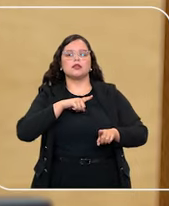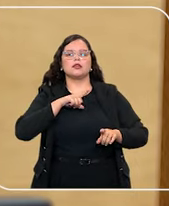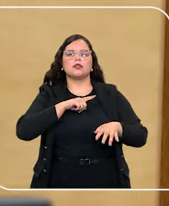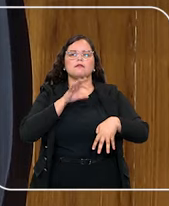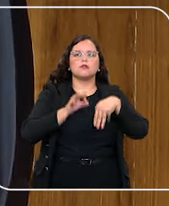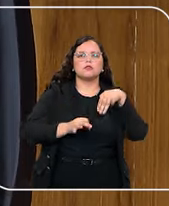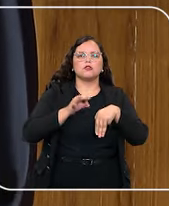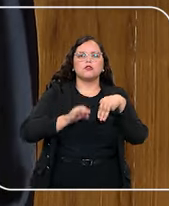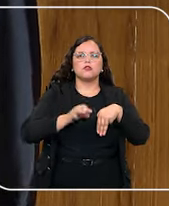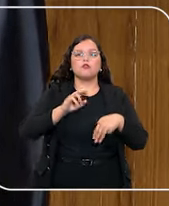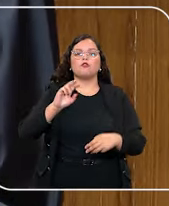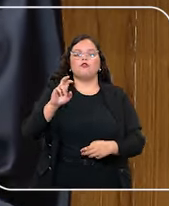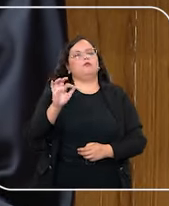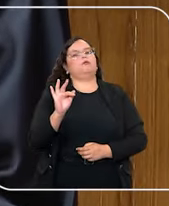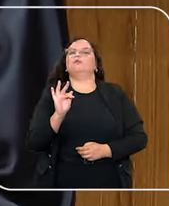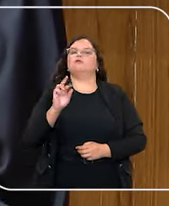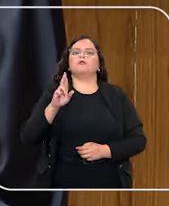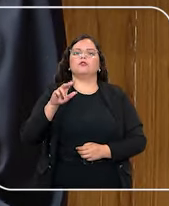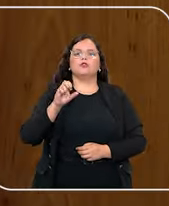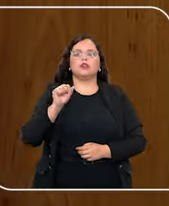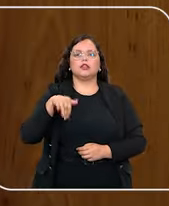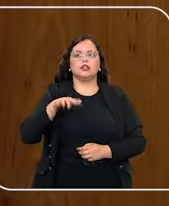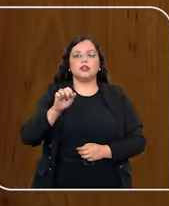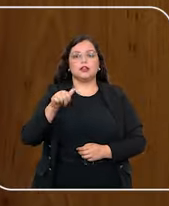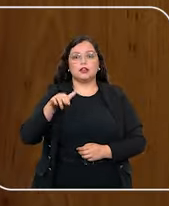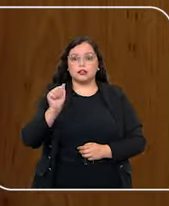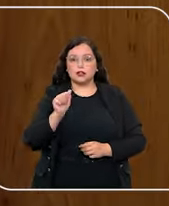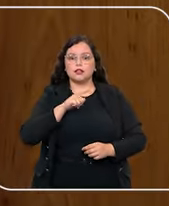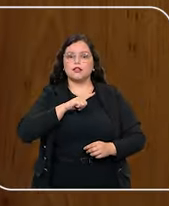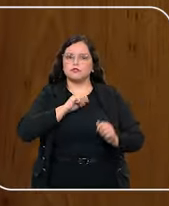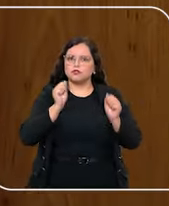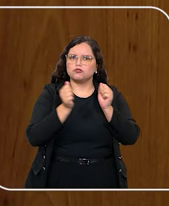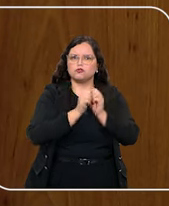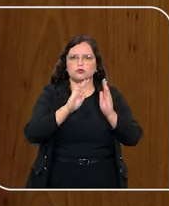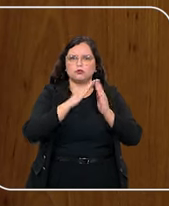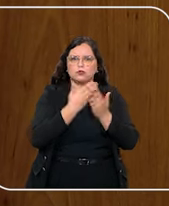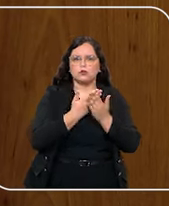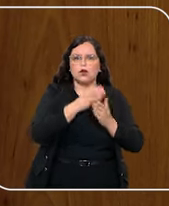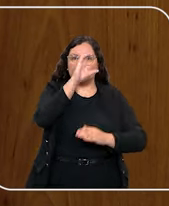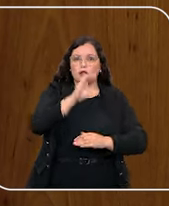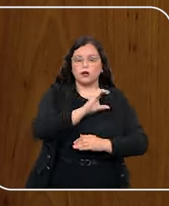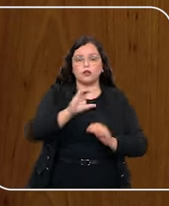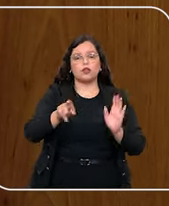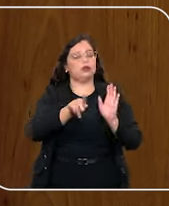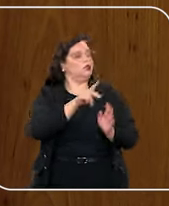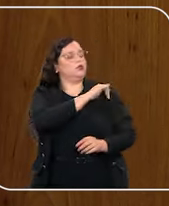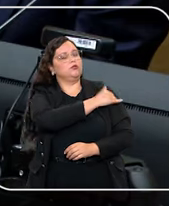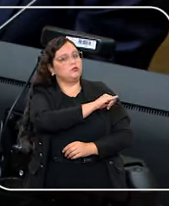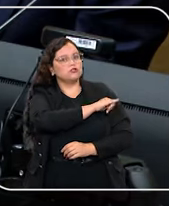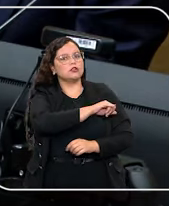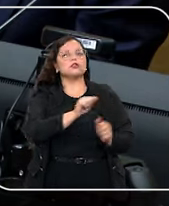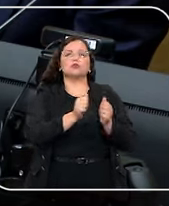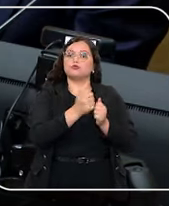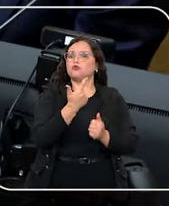grande final entre a Universidade Federal da Bahia e a Pontifícia Universidade Católica do Rio de Janeiro. Ele destacou o